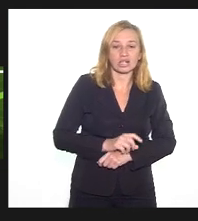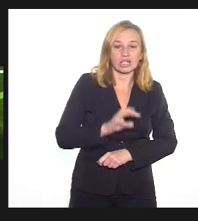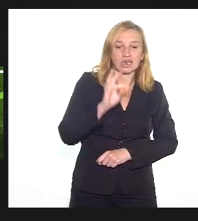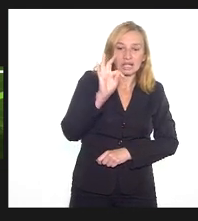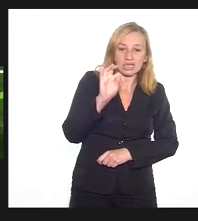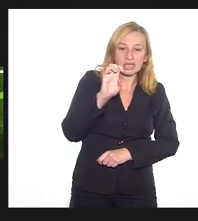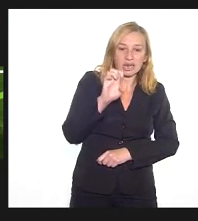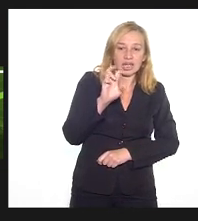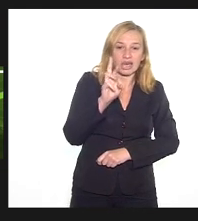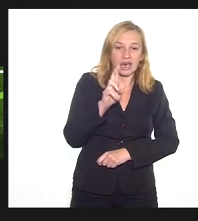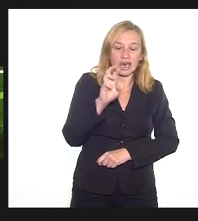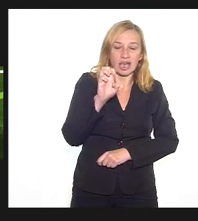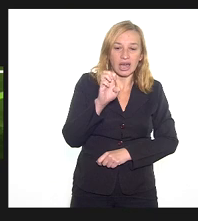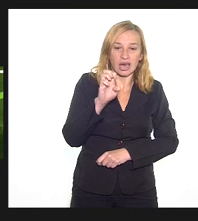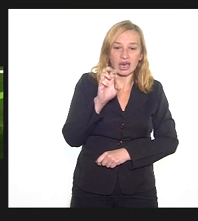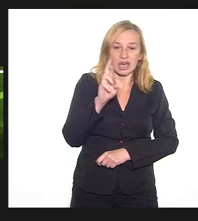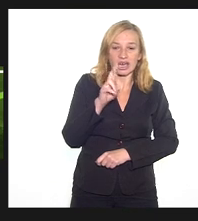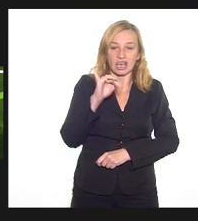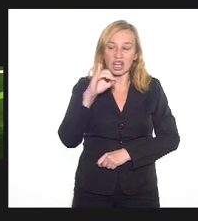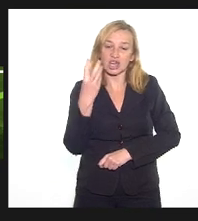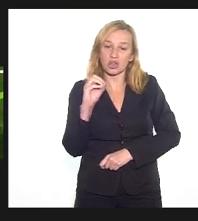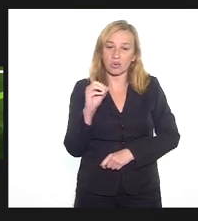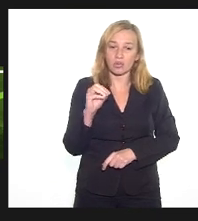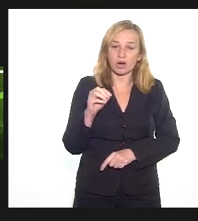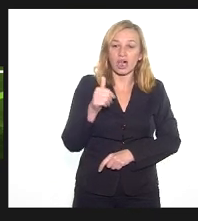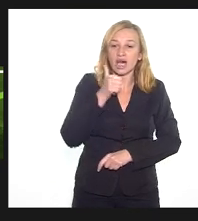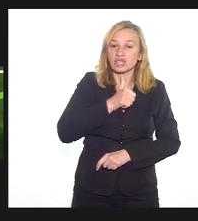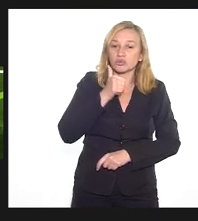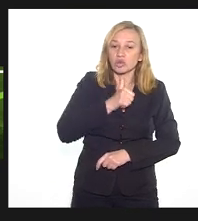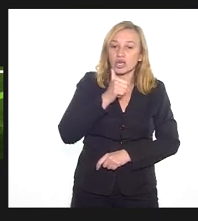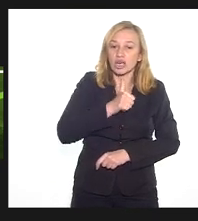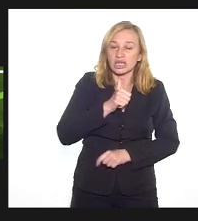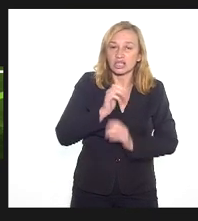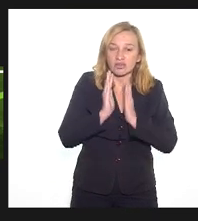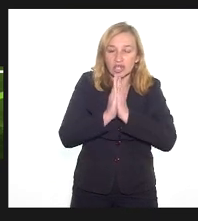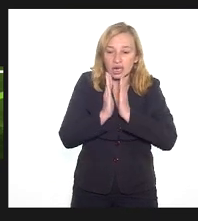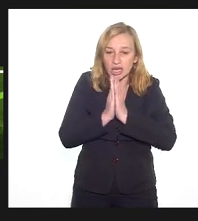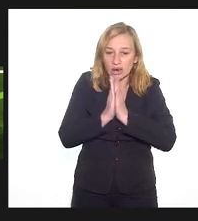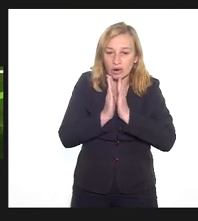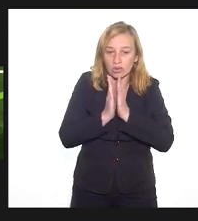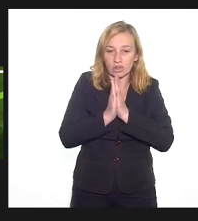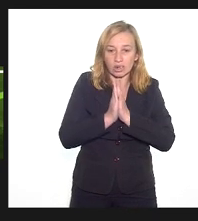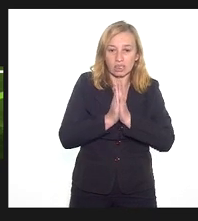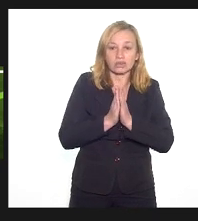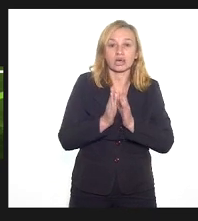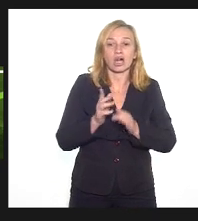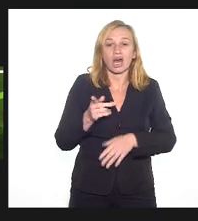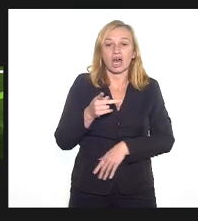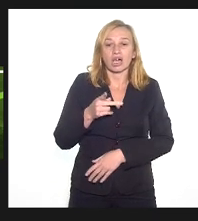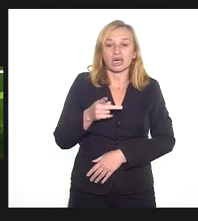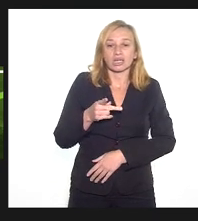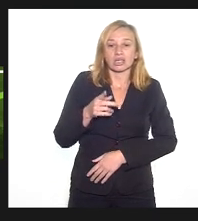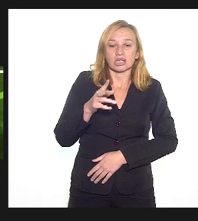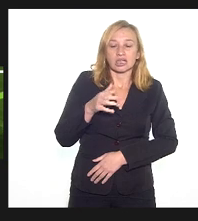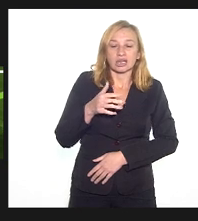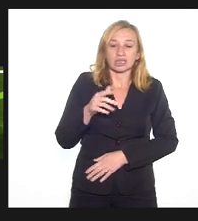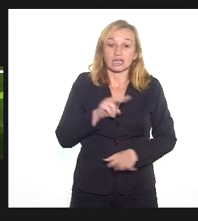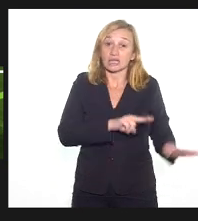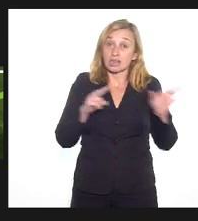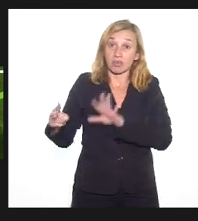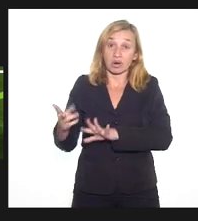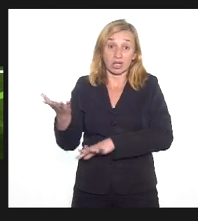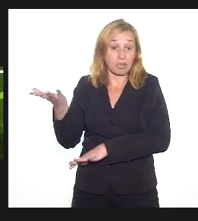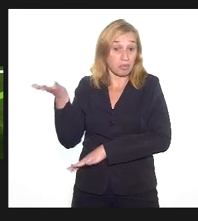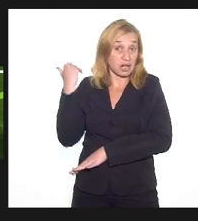aquelas rezadeiras, aqui em campos tem muitas rezadeiras de galho, elas não estão podendo mais fazer essas rezas, porque agora, na semana passada, invadiram uma casa aqui em Poço Gordo